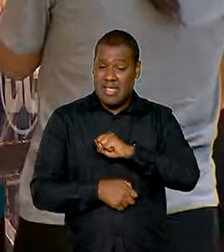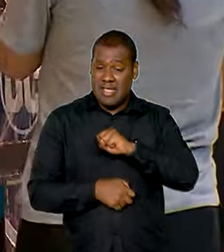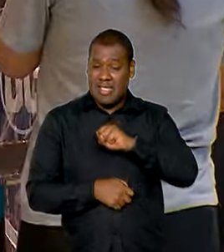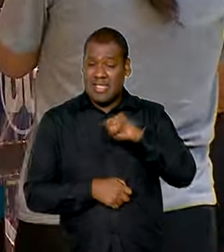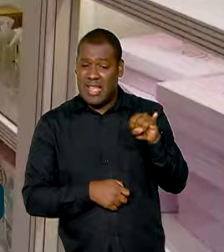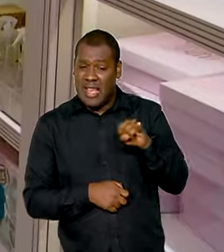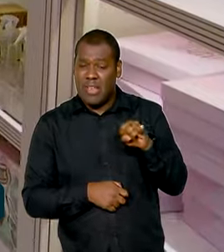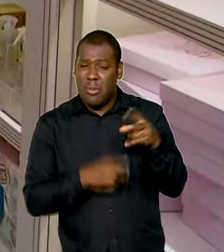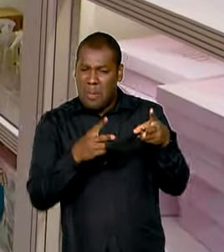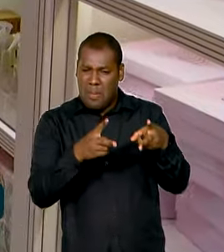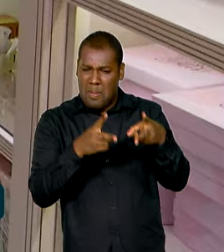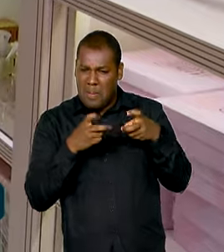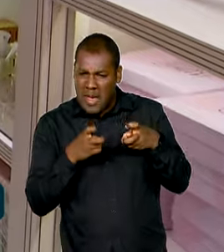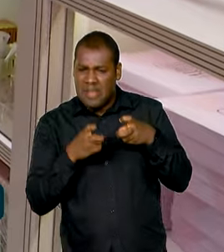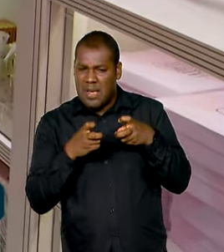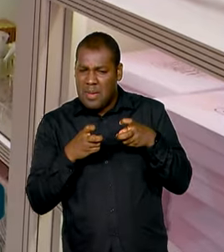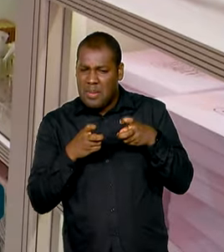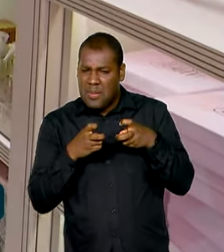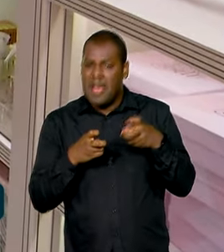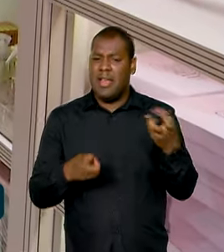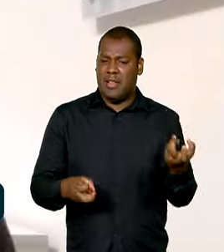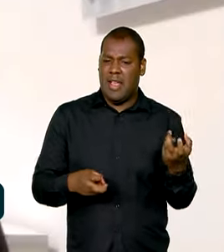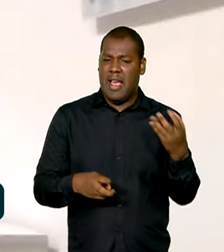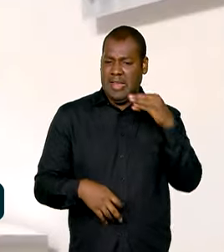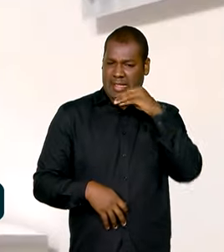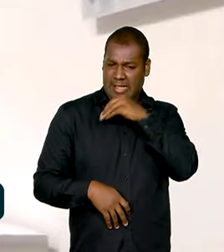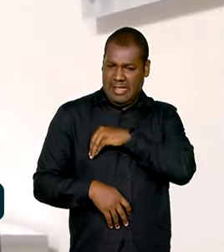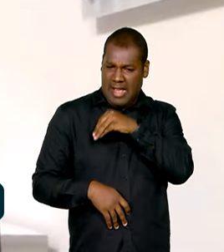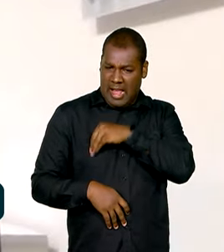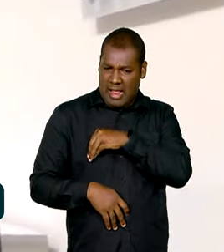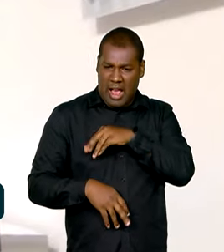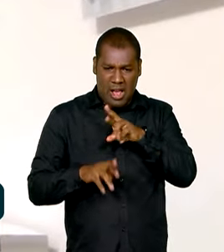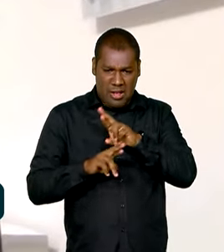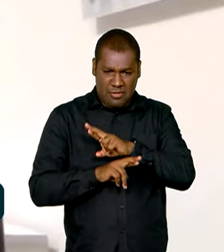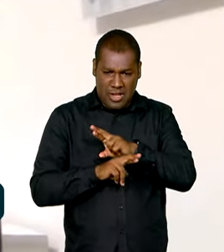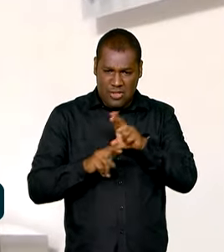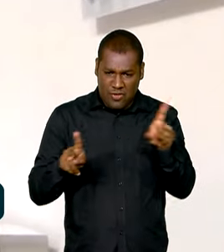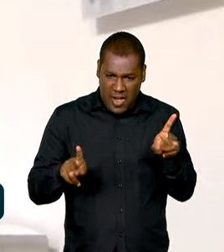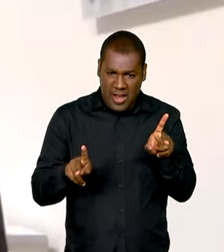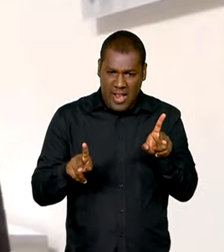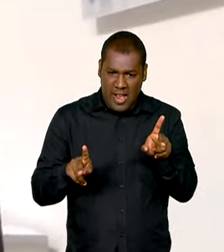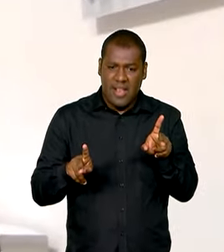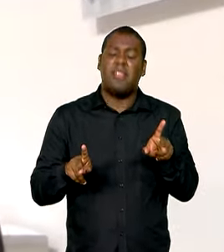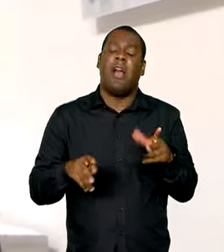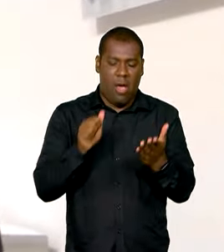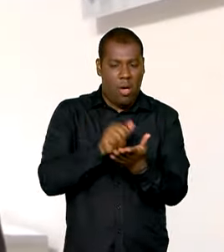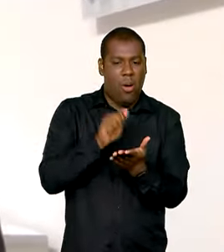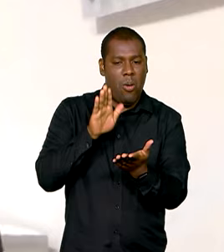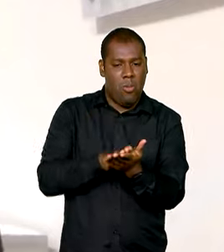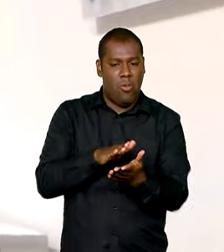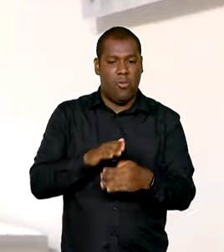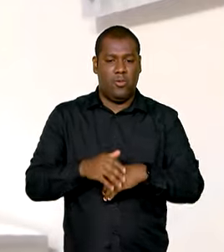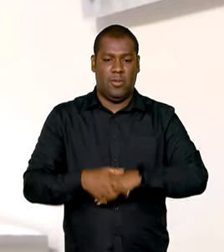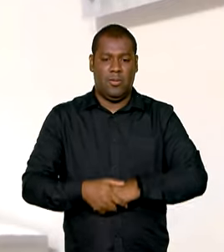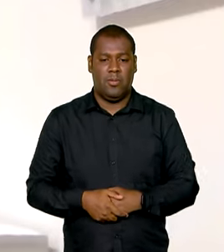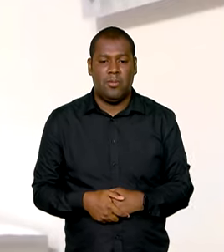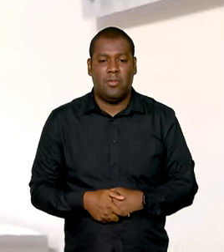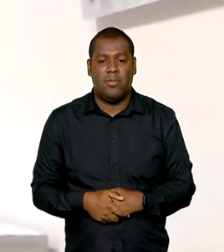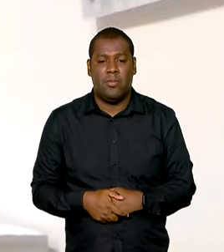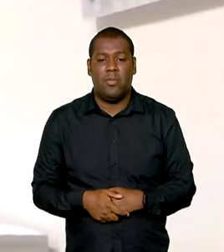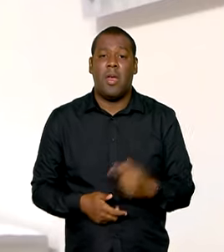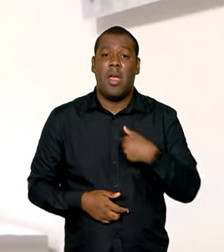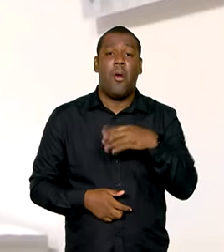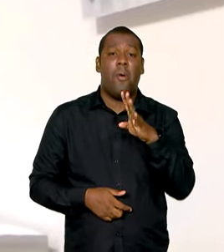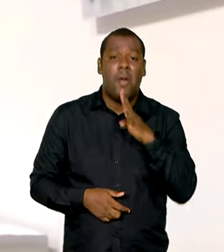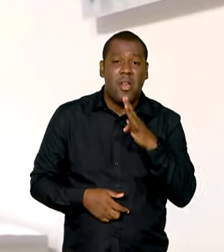justificadas pelo plano de cargos e salários. Para que, de uma forma, isso possa, um dia a gente vir falar que não exista mais, né? Eu conheço